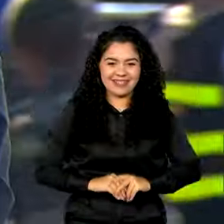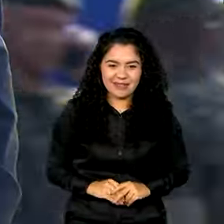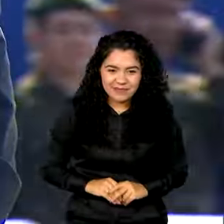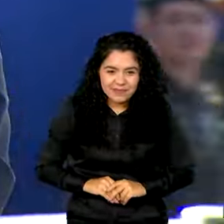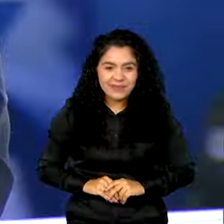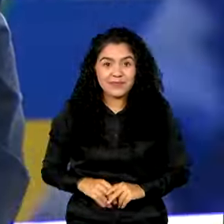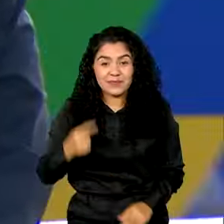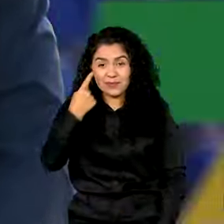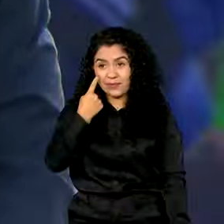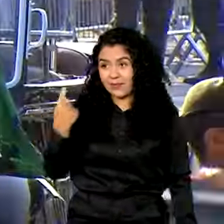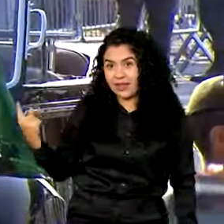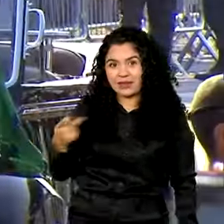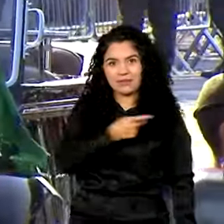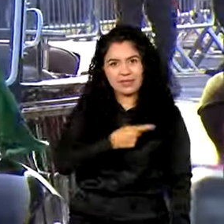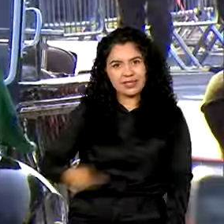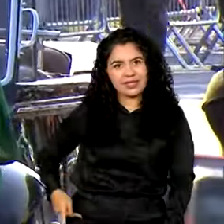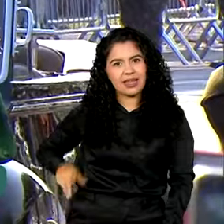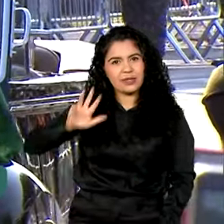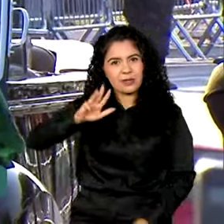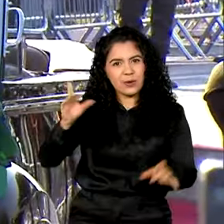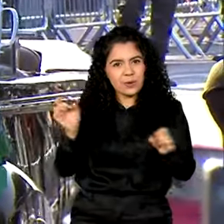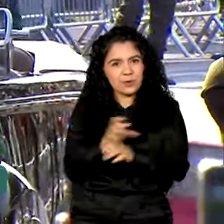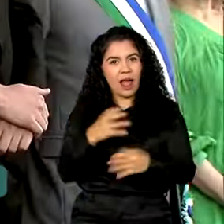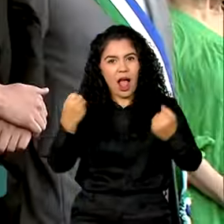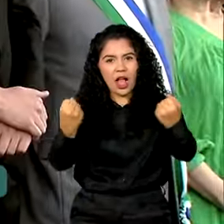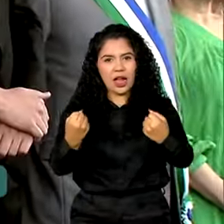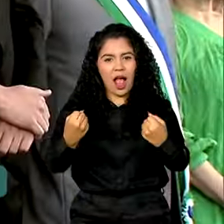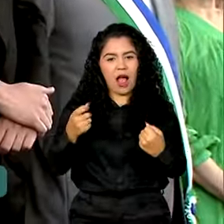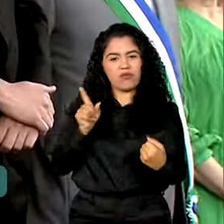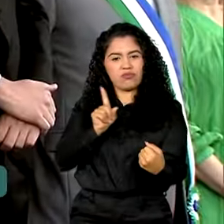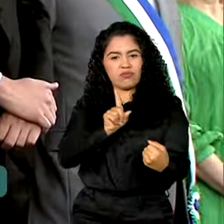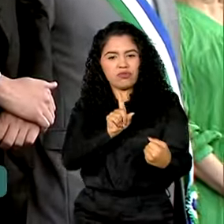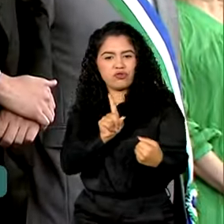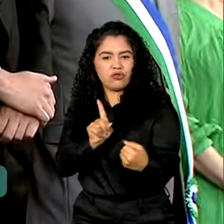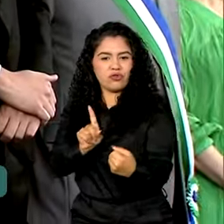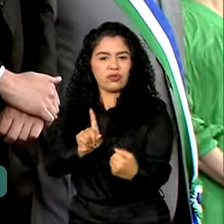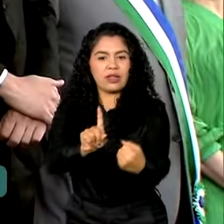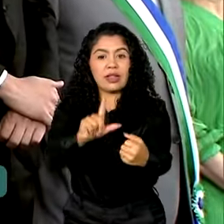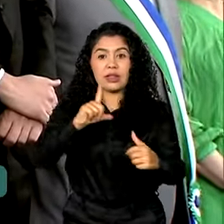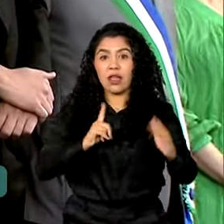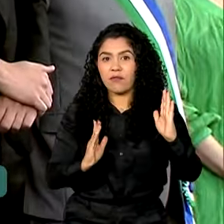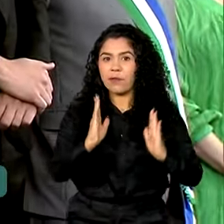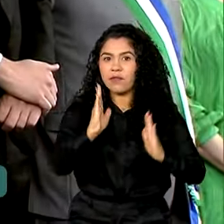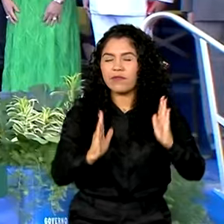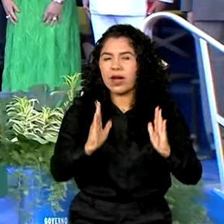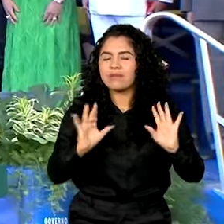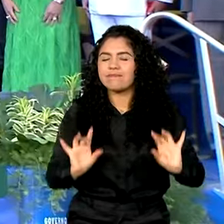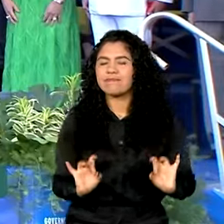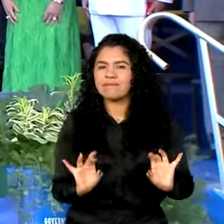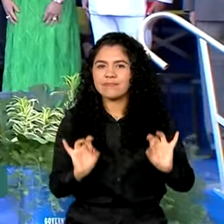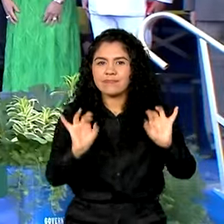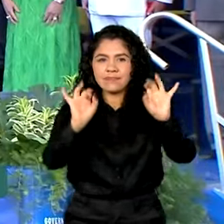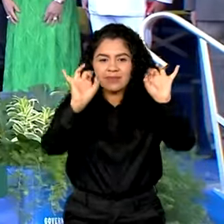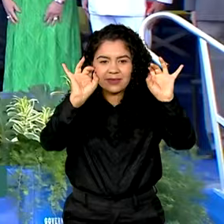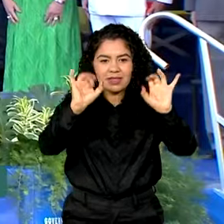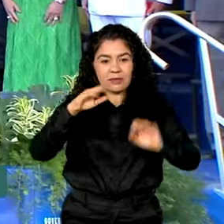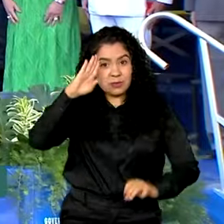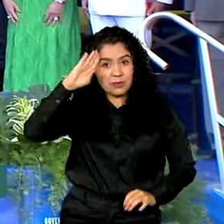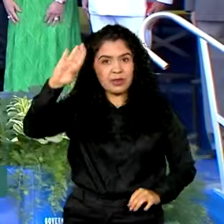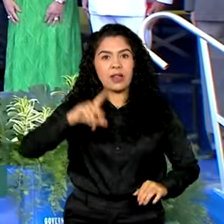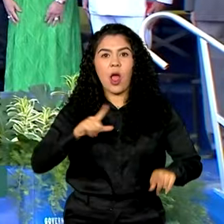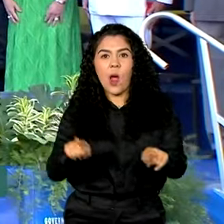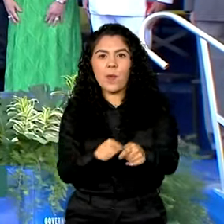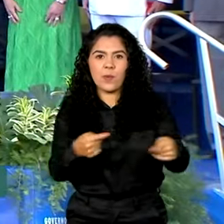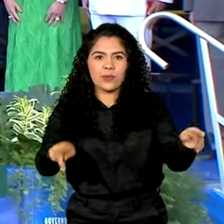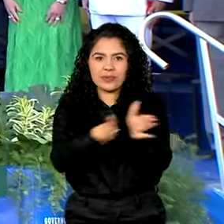Após o presidente Lula desfilar em carro aberto, um momento especialmente cívico. A execução do